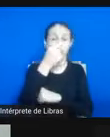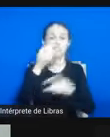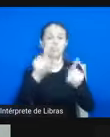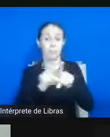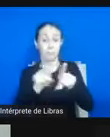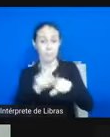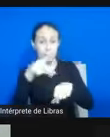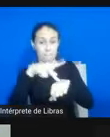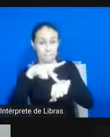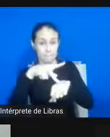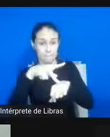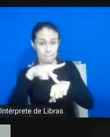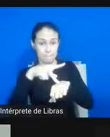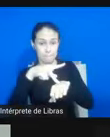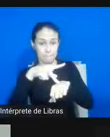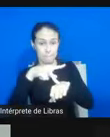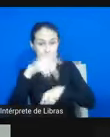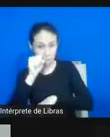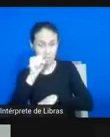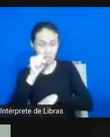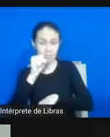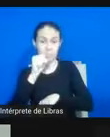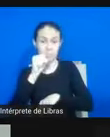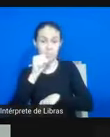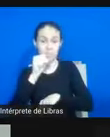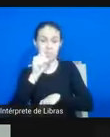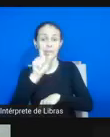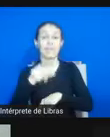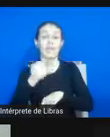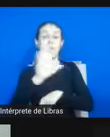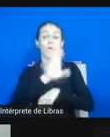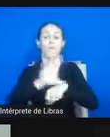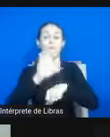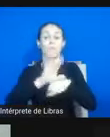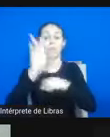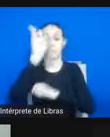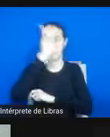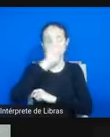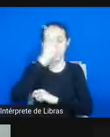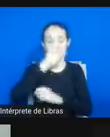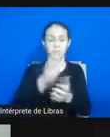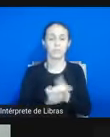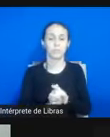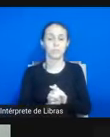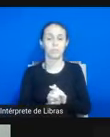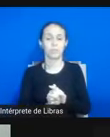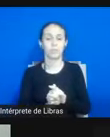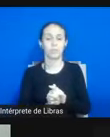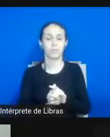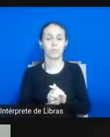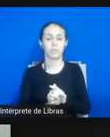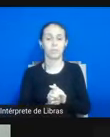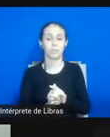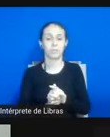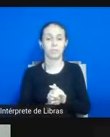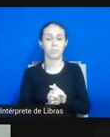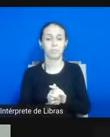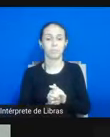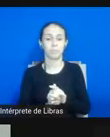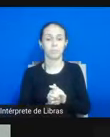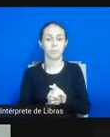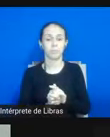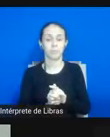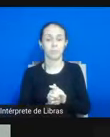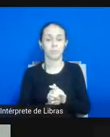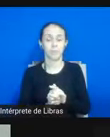De um curso de história, né? Mas também, enfim, tanto no que diz respeito ao ensino